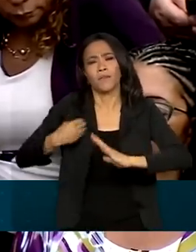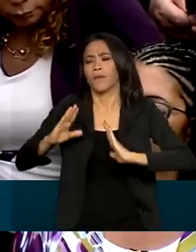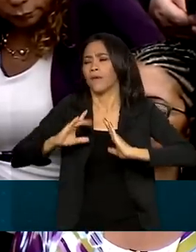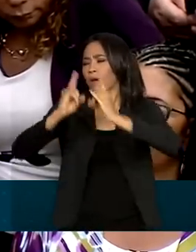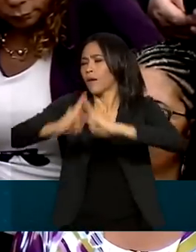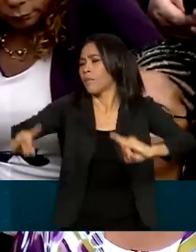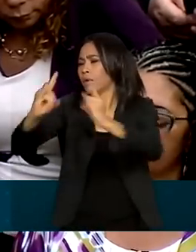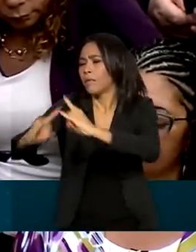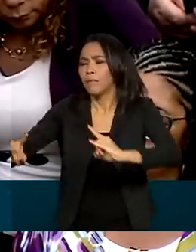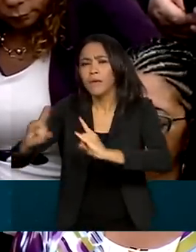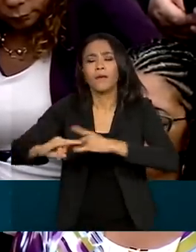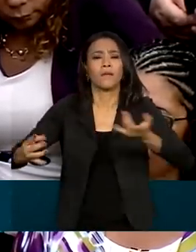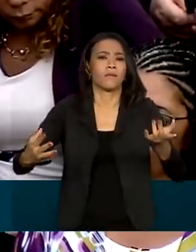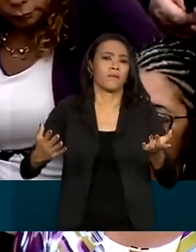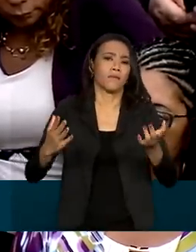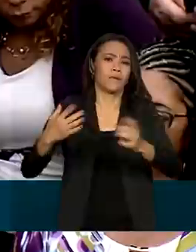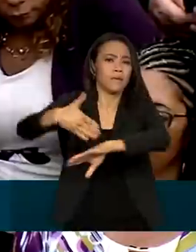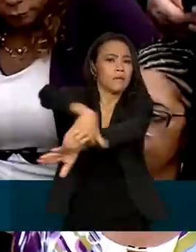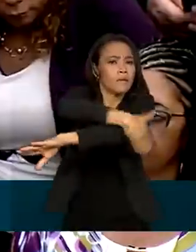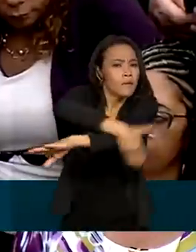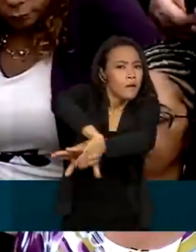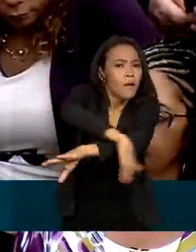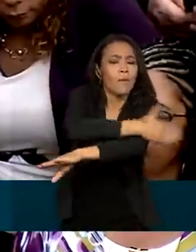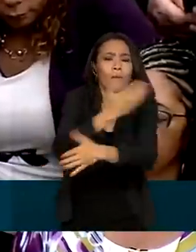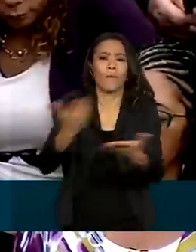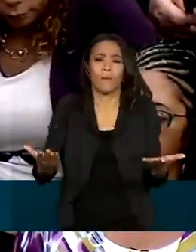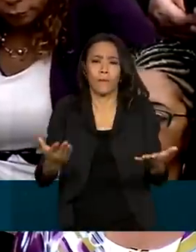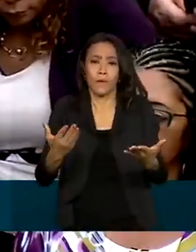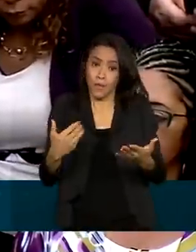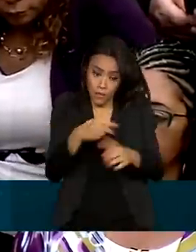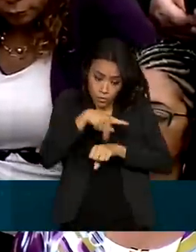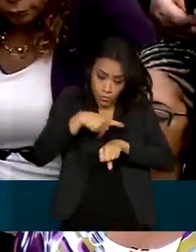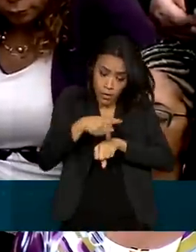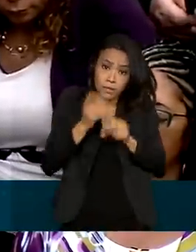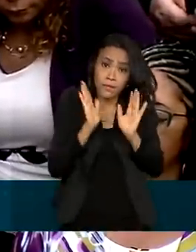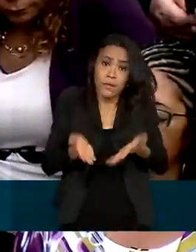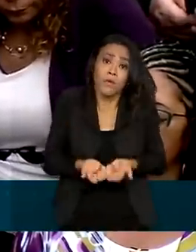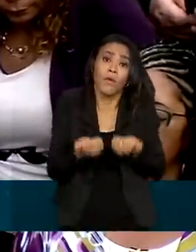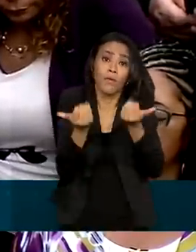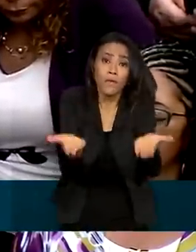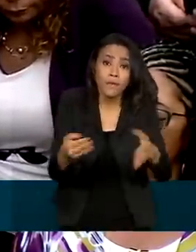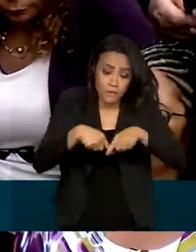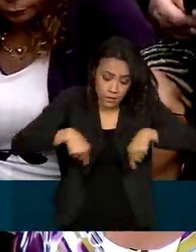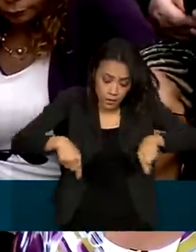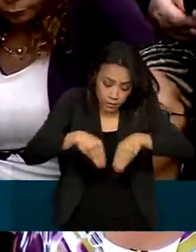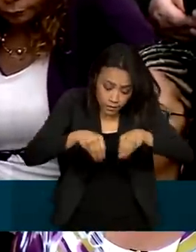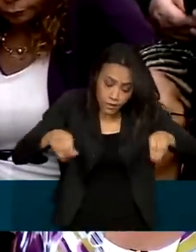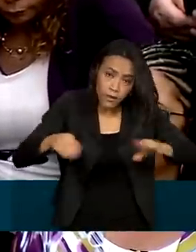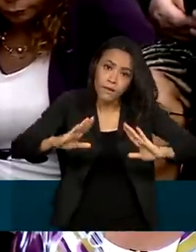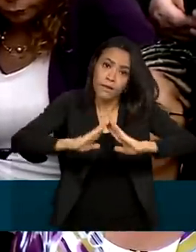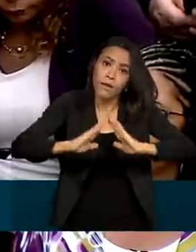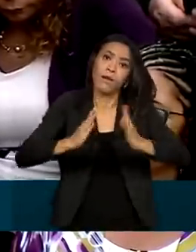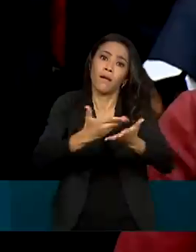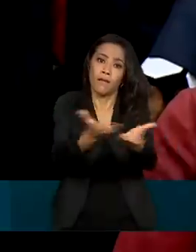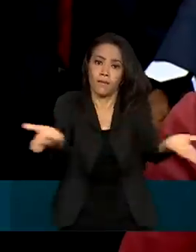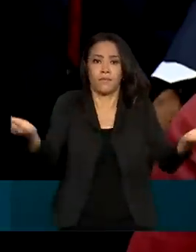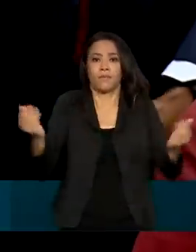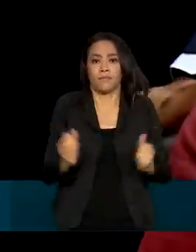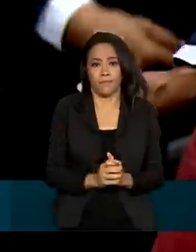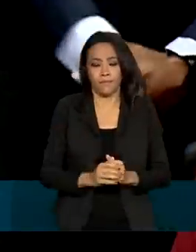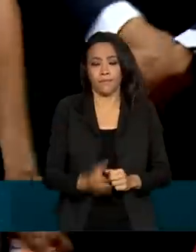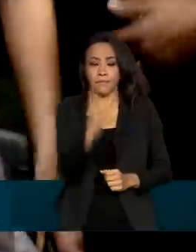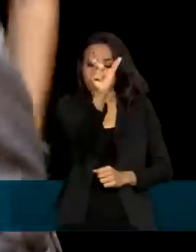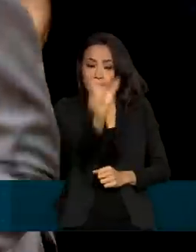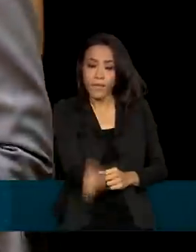condições paupérrimas, em um país plenamente capaz de oferecer terra e moradia aos seus filhos e filhas. Paulo